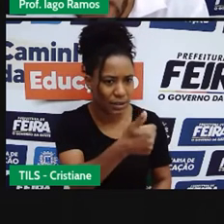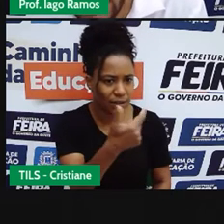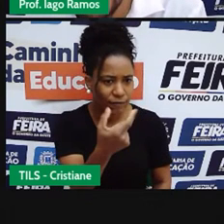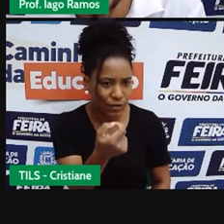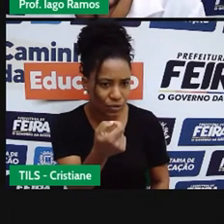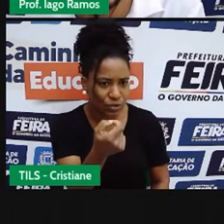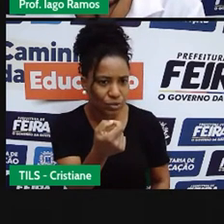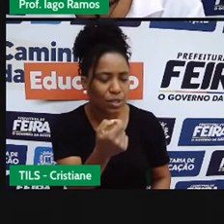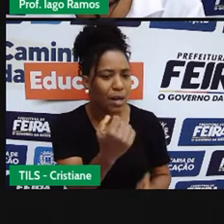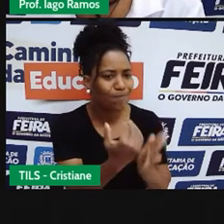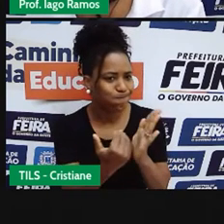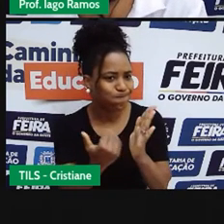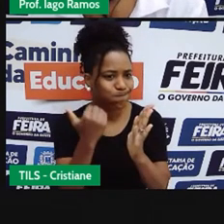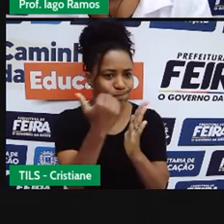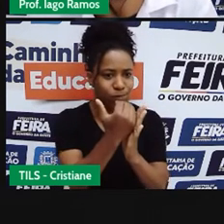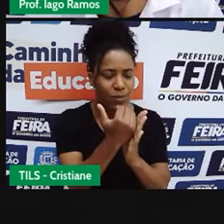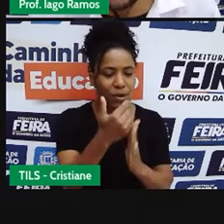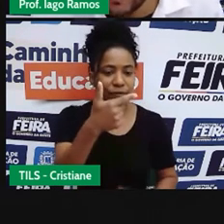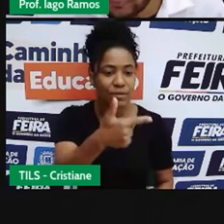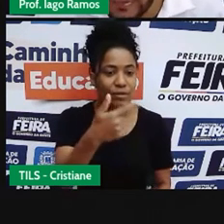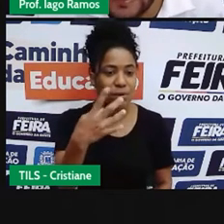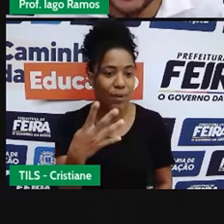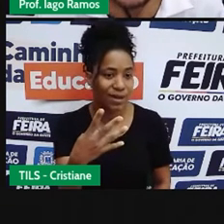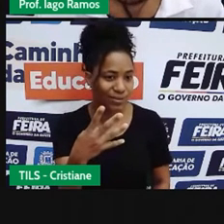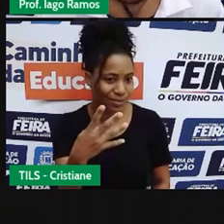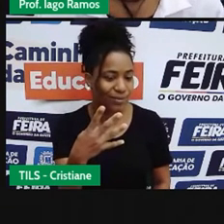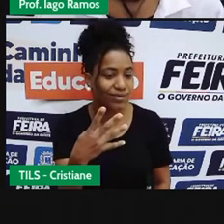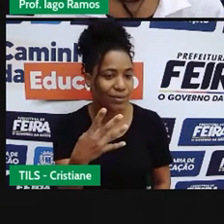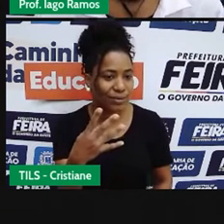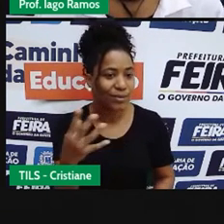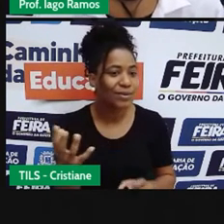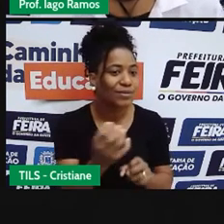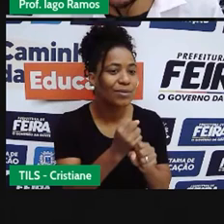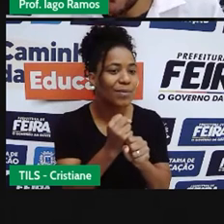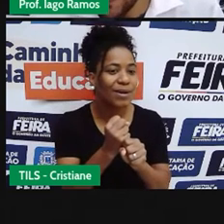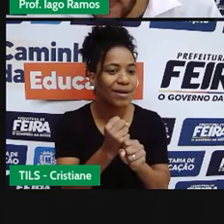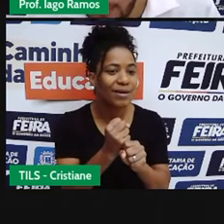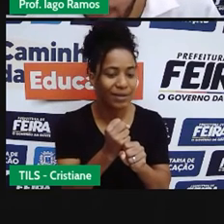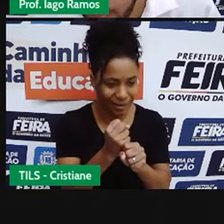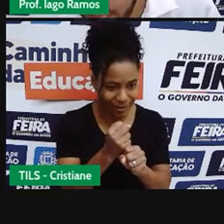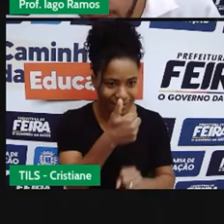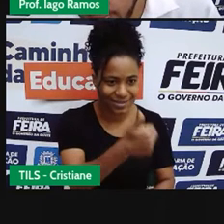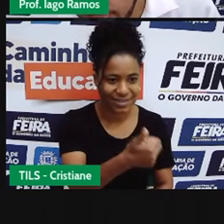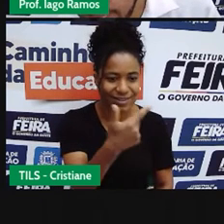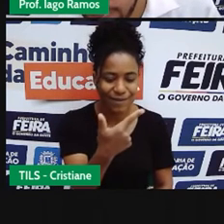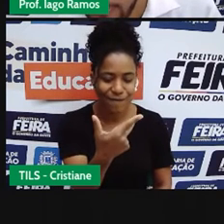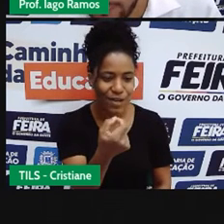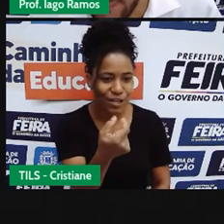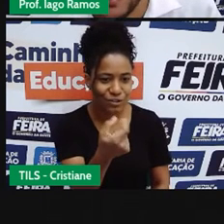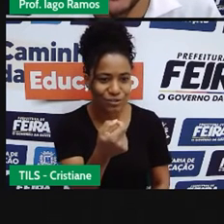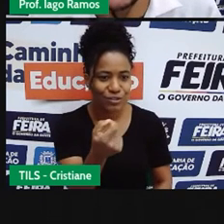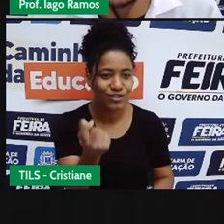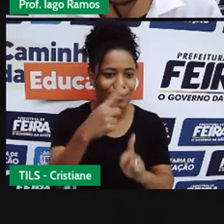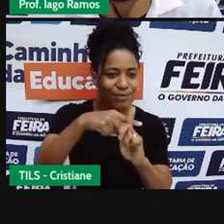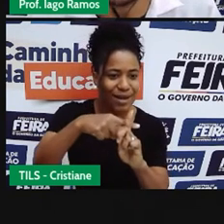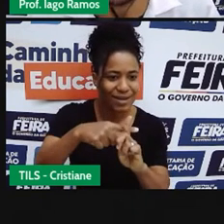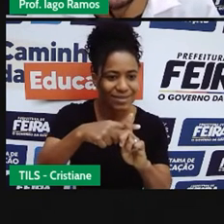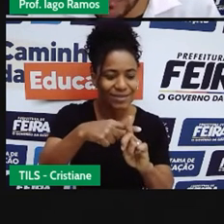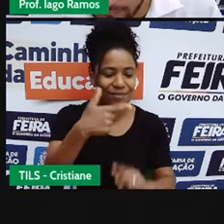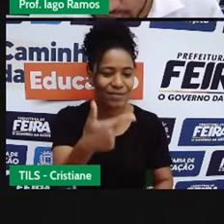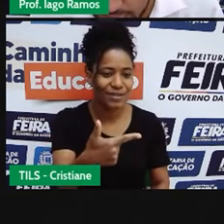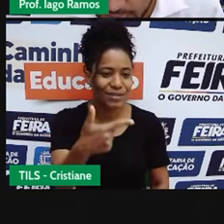,00 em 120 no primeiro mês, é só fazer R$120,00 mais R$24